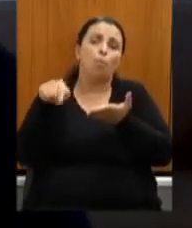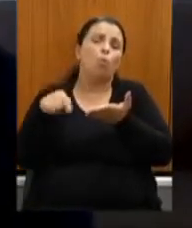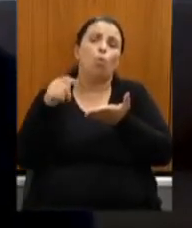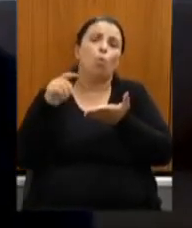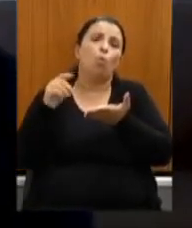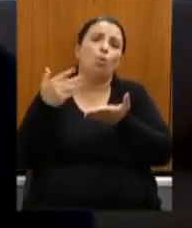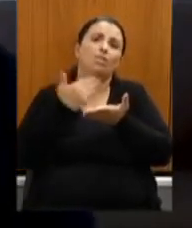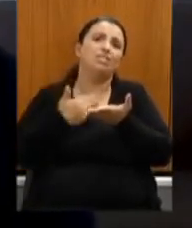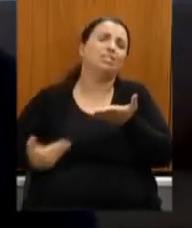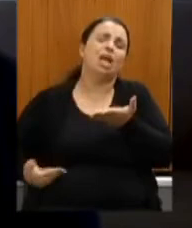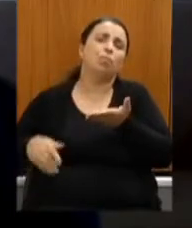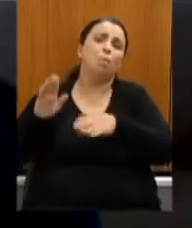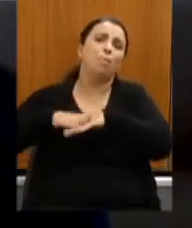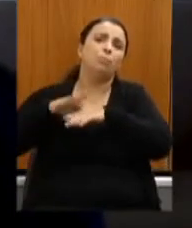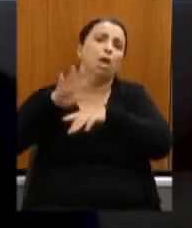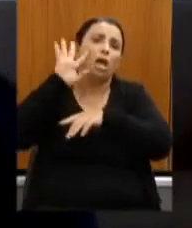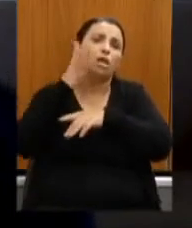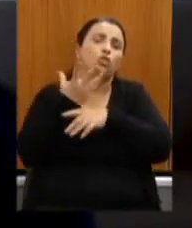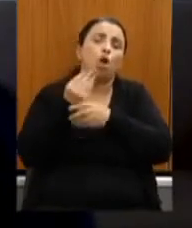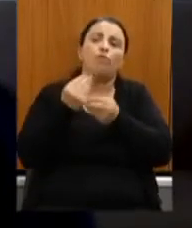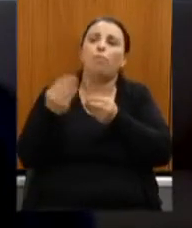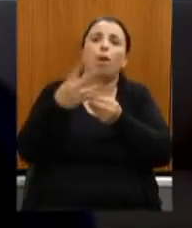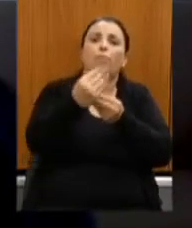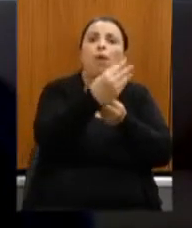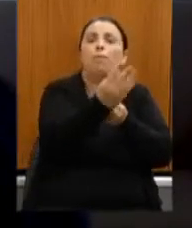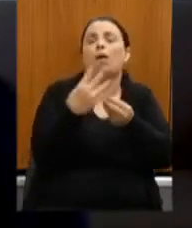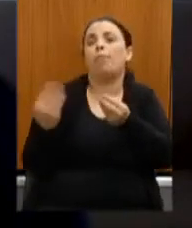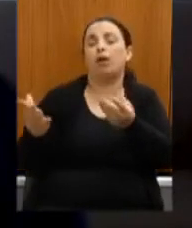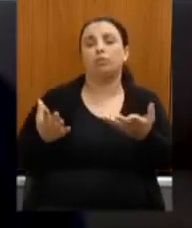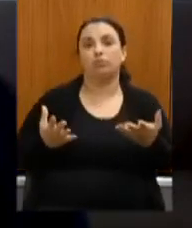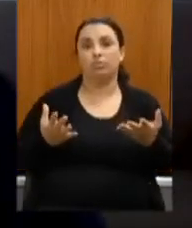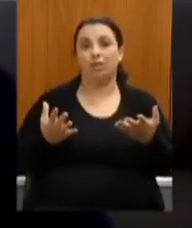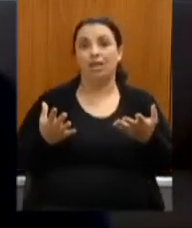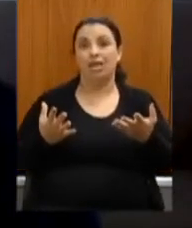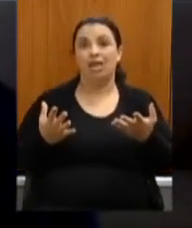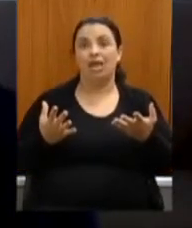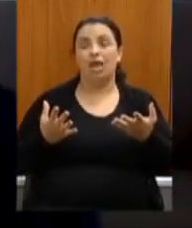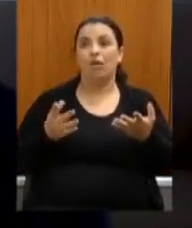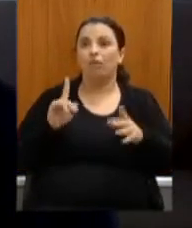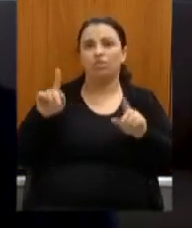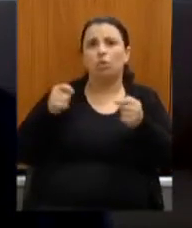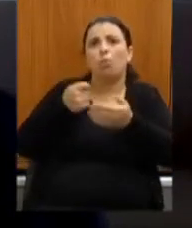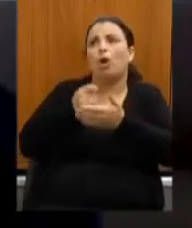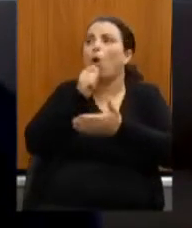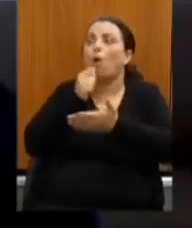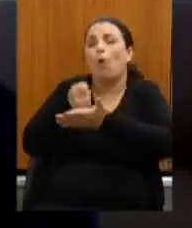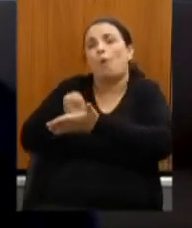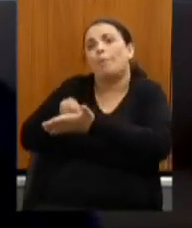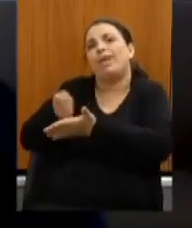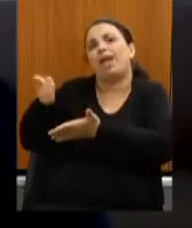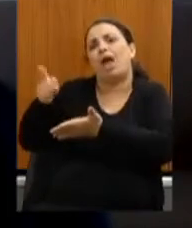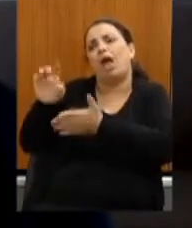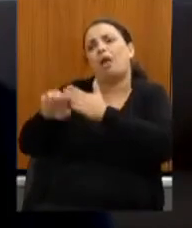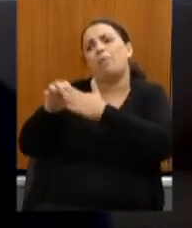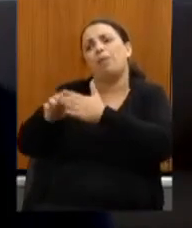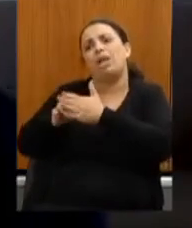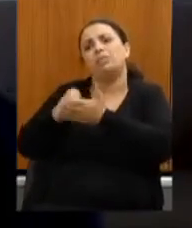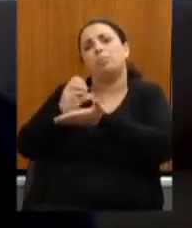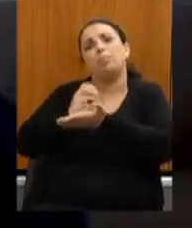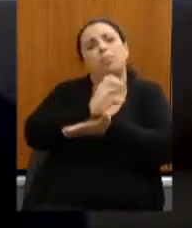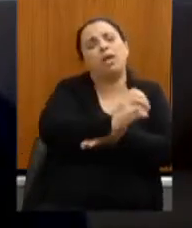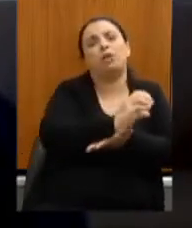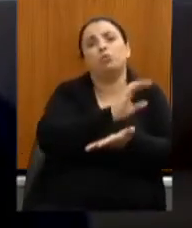simplesmente quiser obrigar a empresa a investir onde quer não tem interesse nenhum vai simplesmente cair a